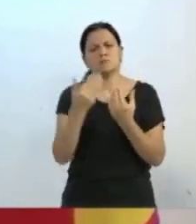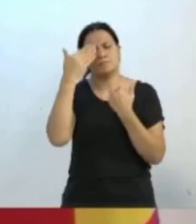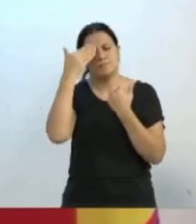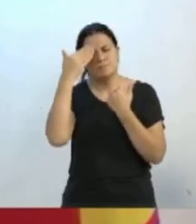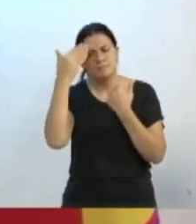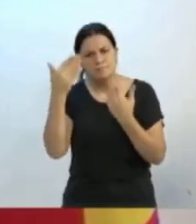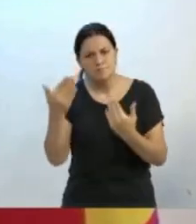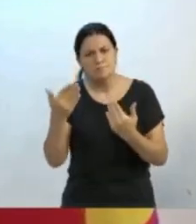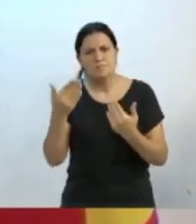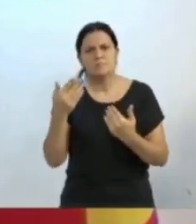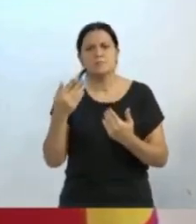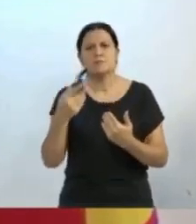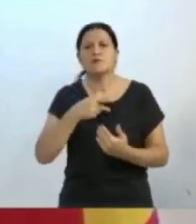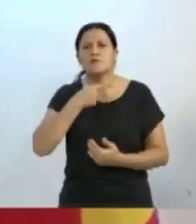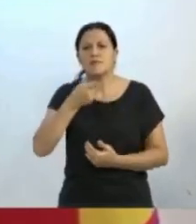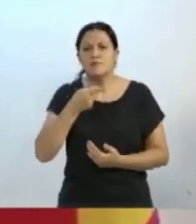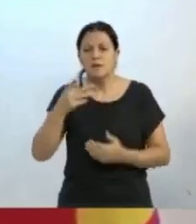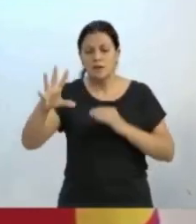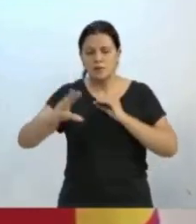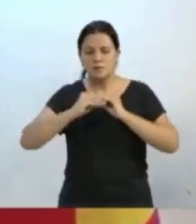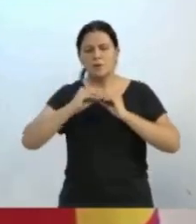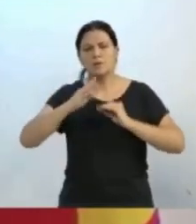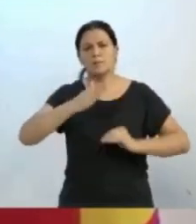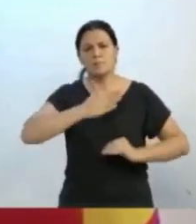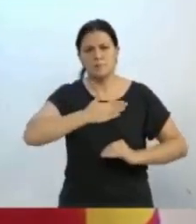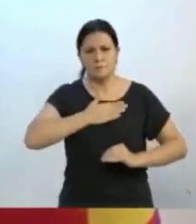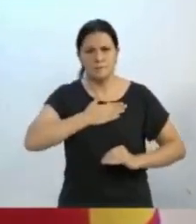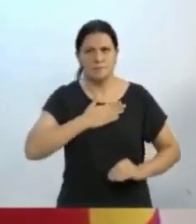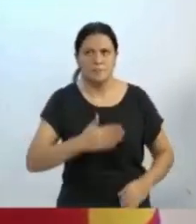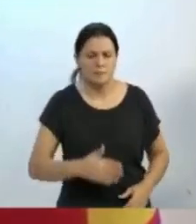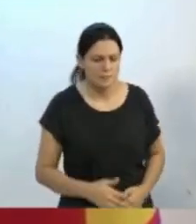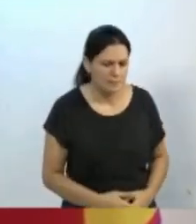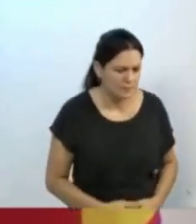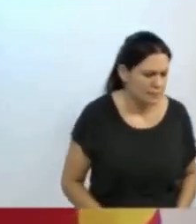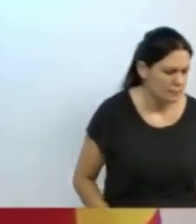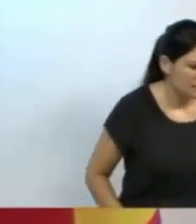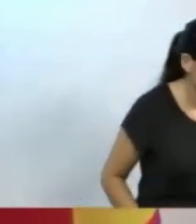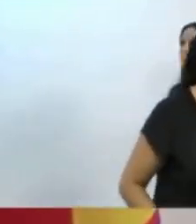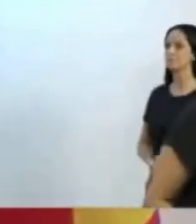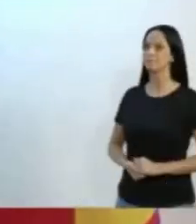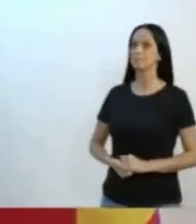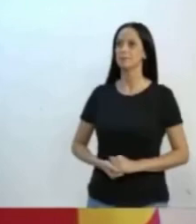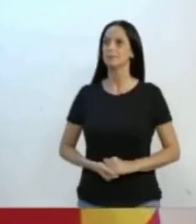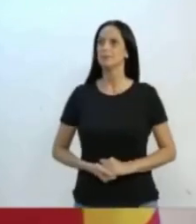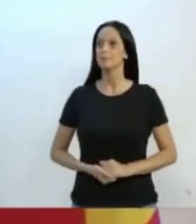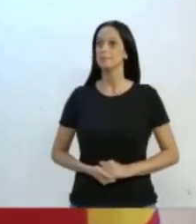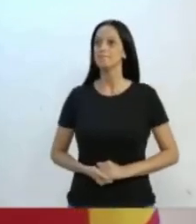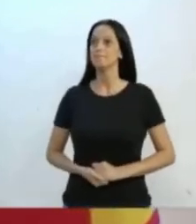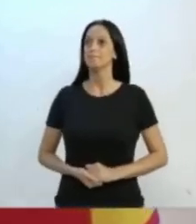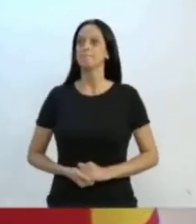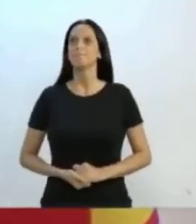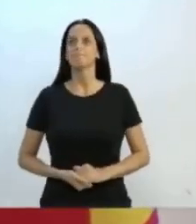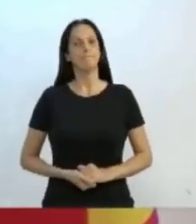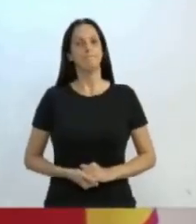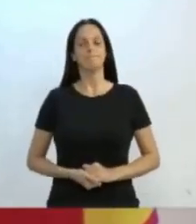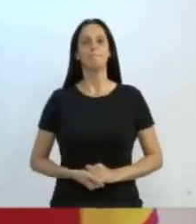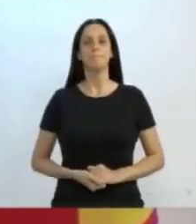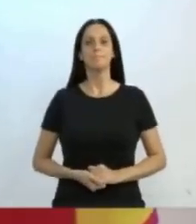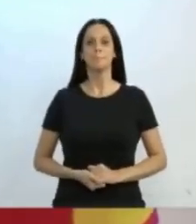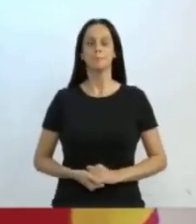Agradeço a sua parte e incluo a sua fala ao meu pronunciamento. Obrigado, porque ela tem bastante substâncias e inclusive